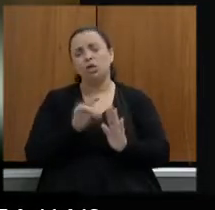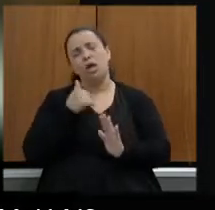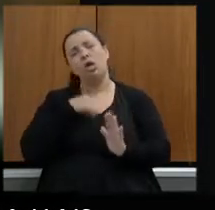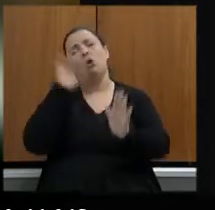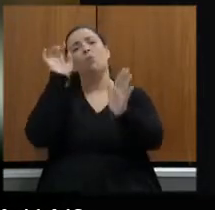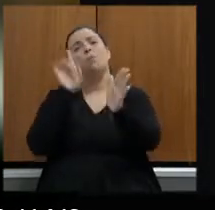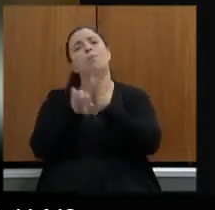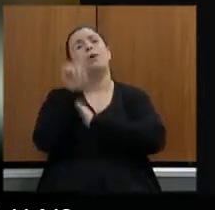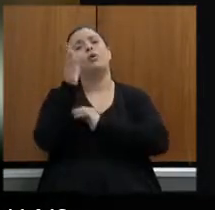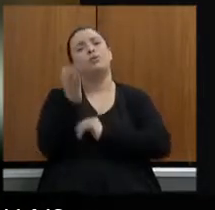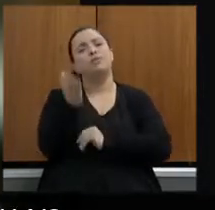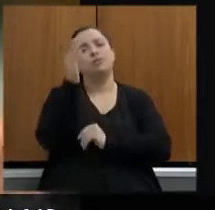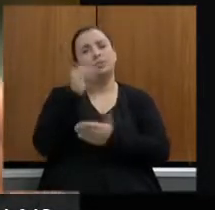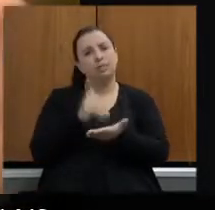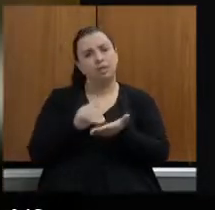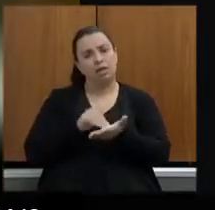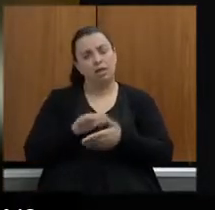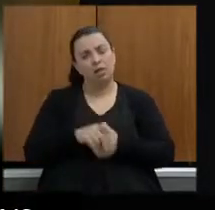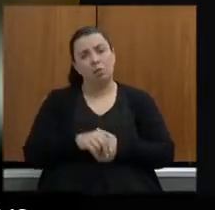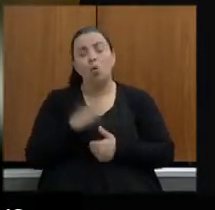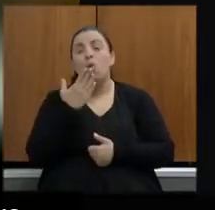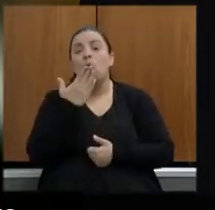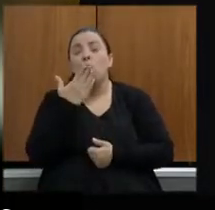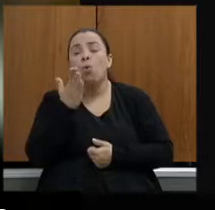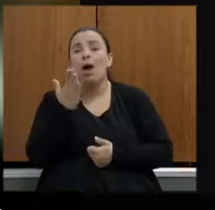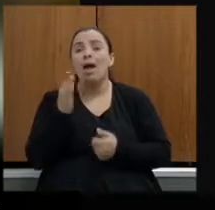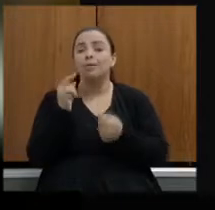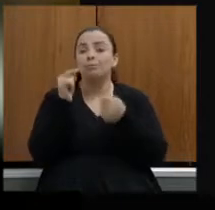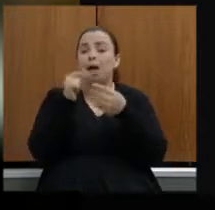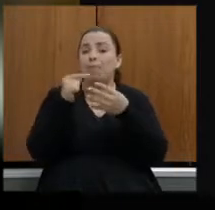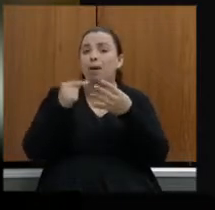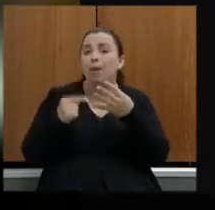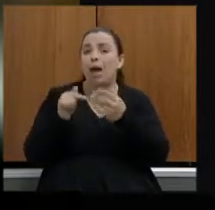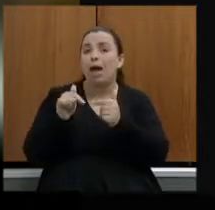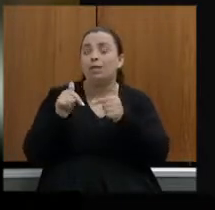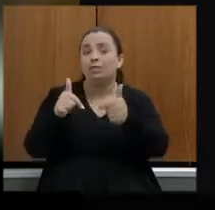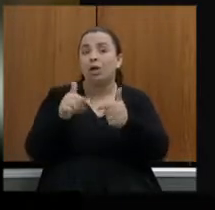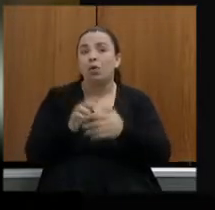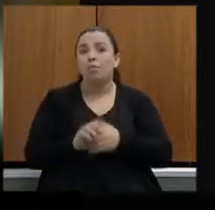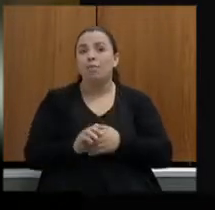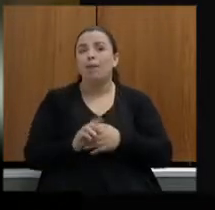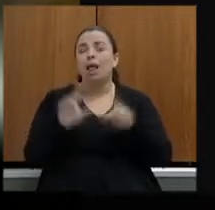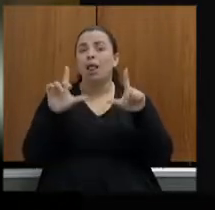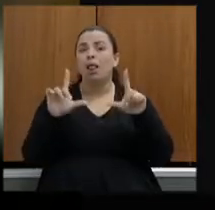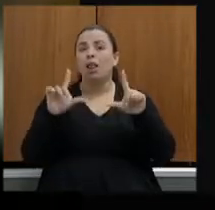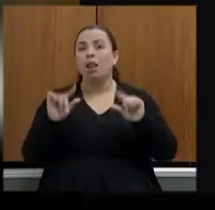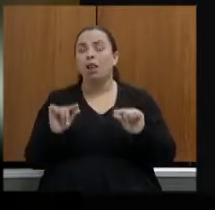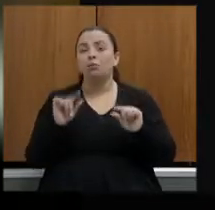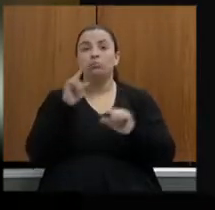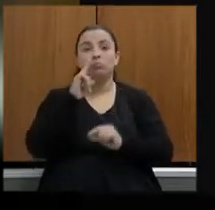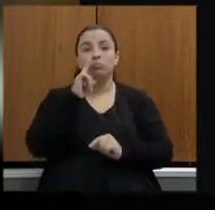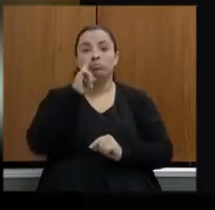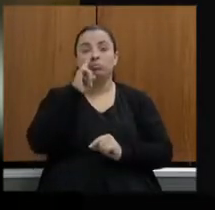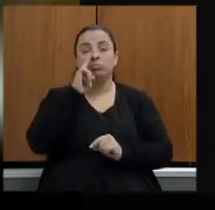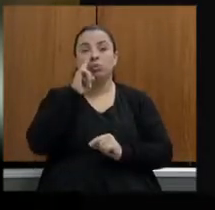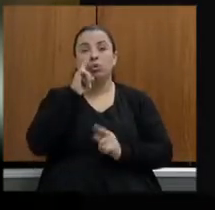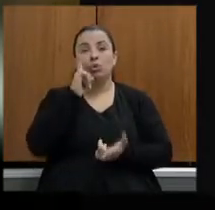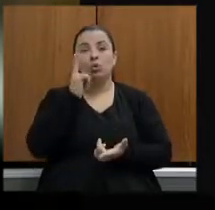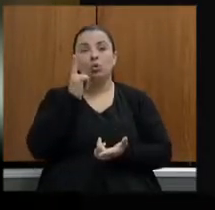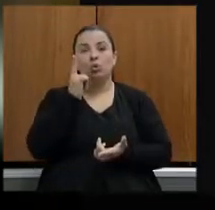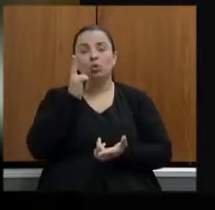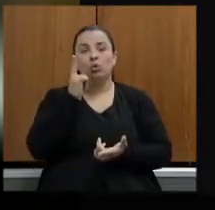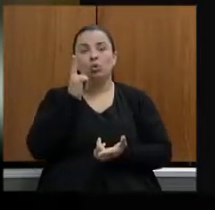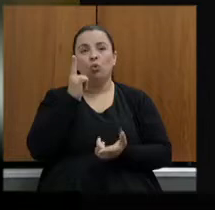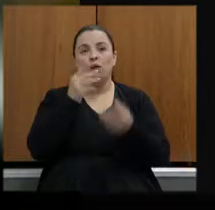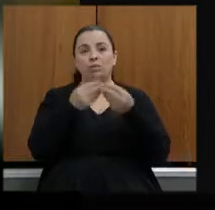quais as medidas para redução dos riscos da não execução ou